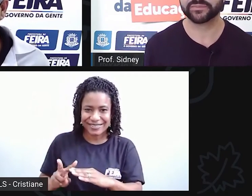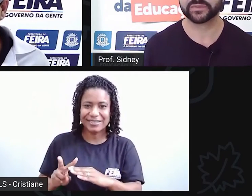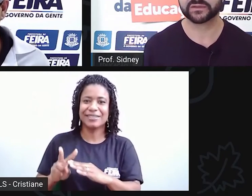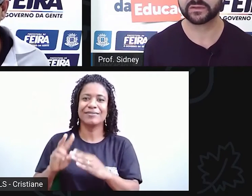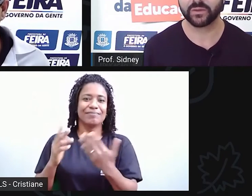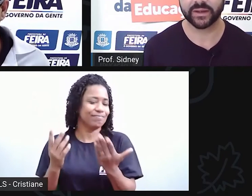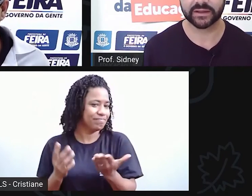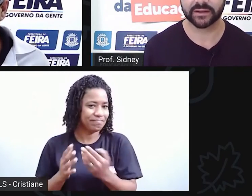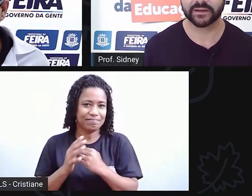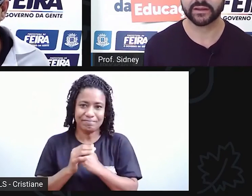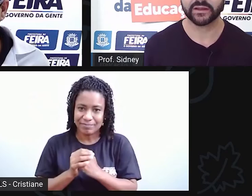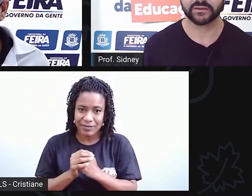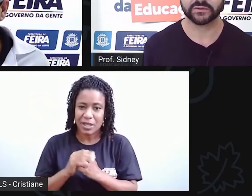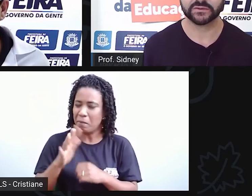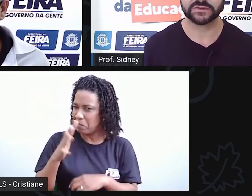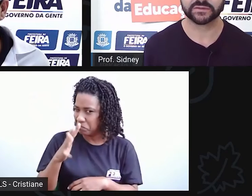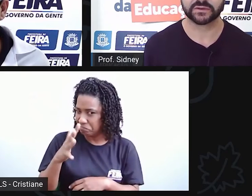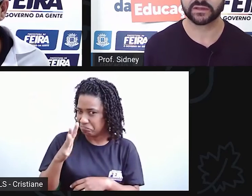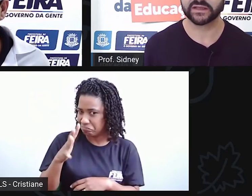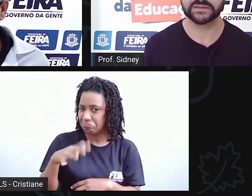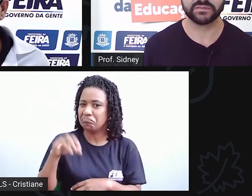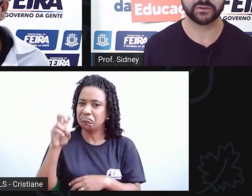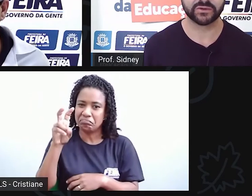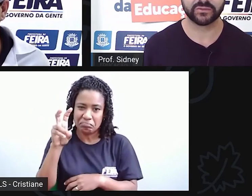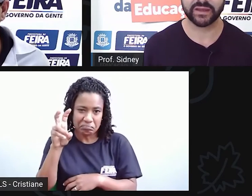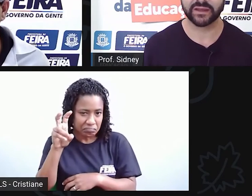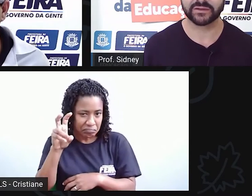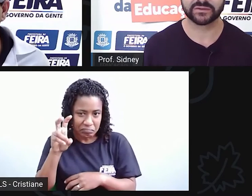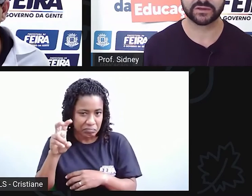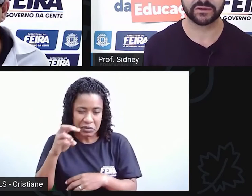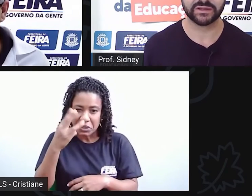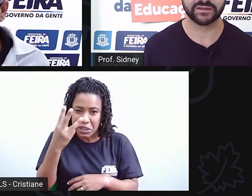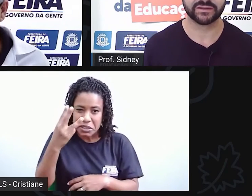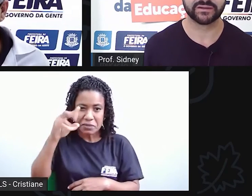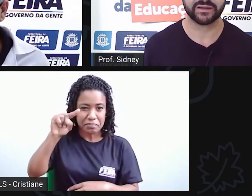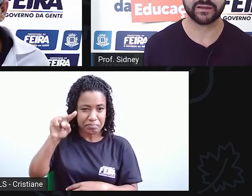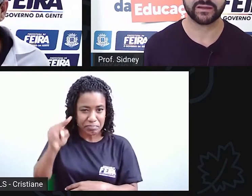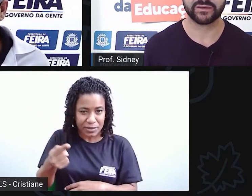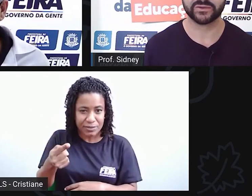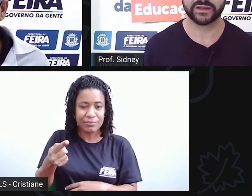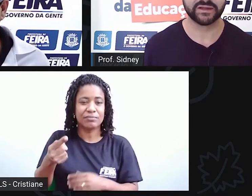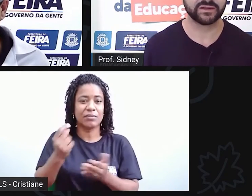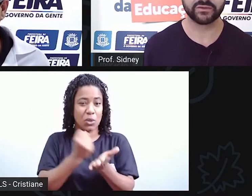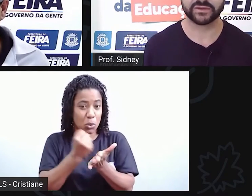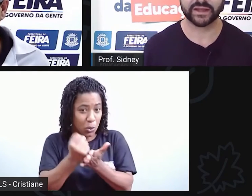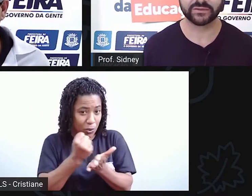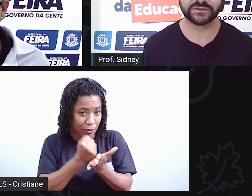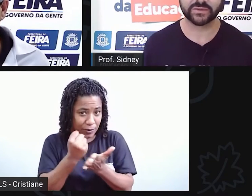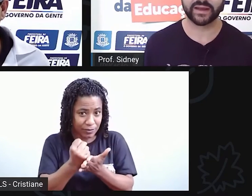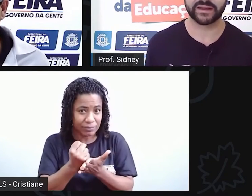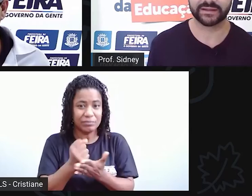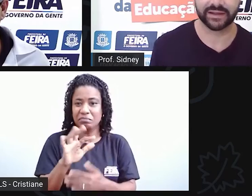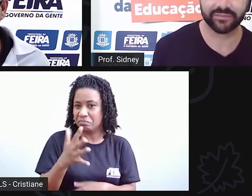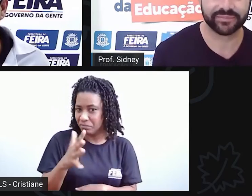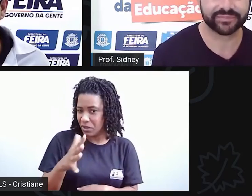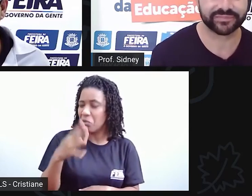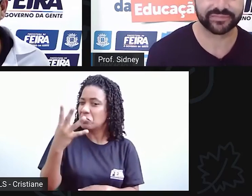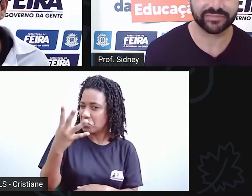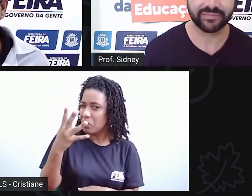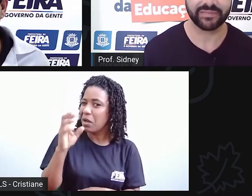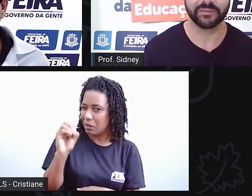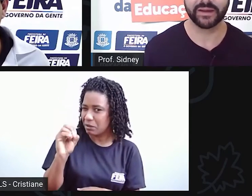de 50 dos 3 mil documentos que eu li. Deve ter encontrado uns 40.